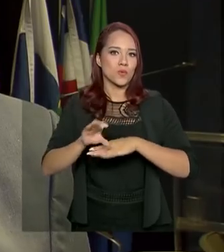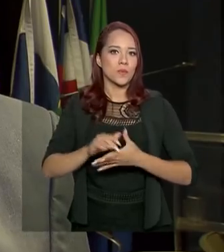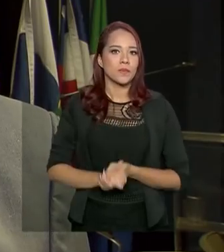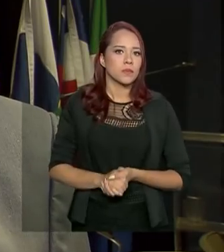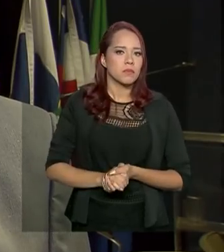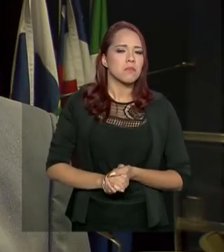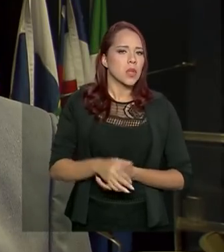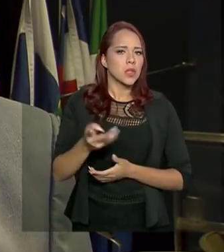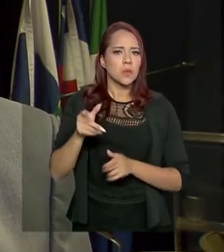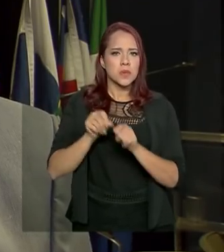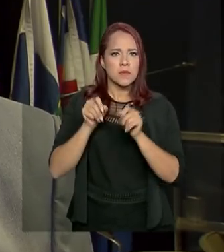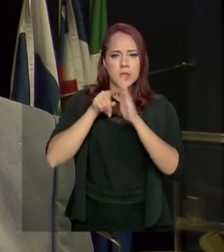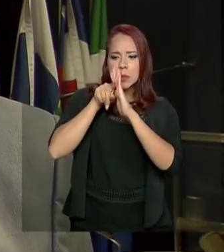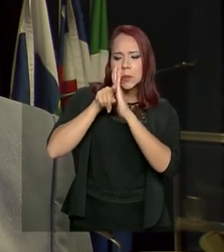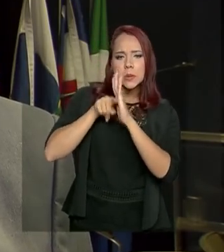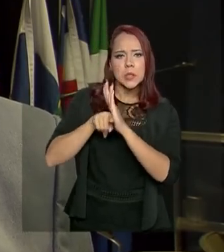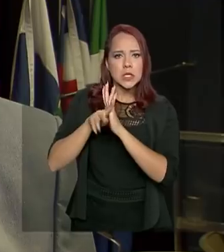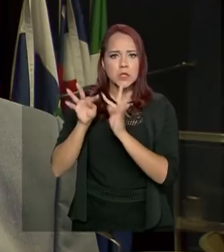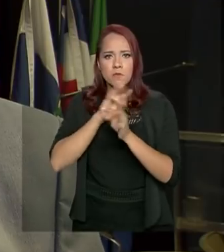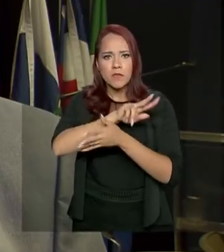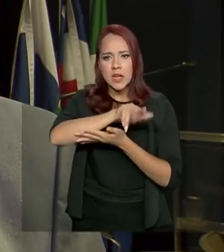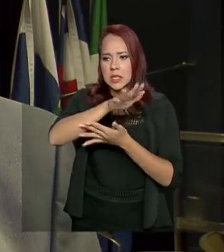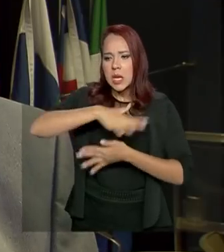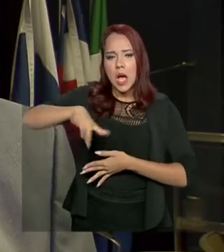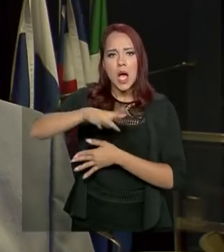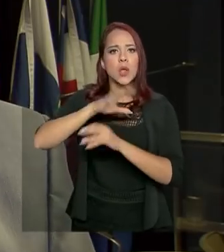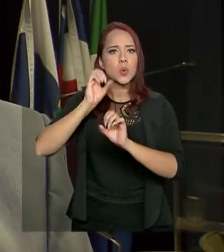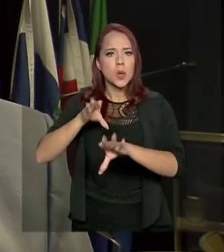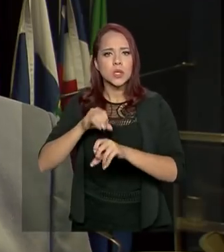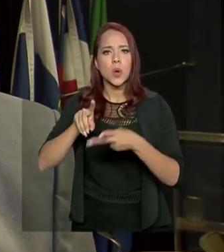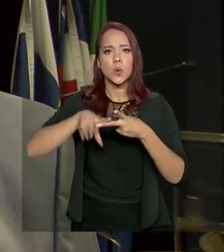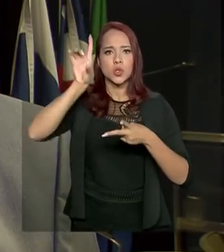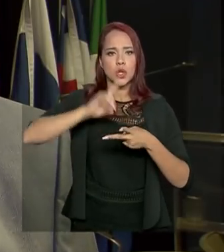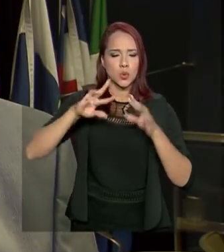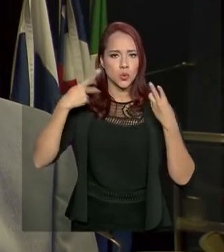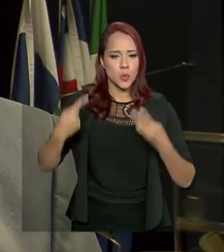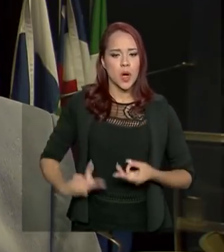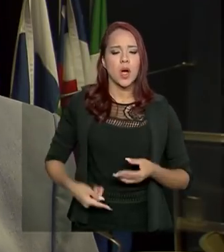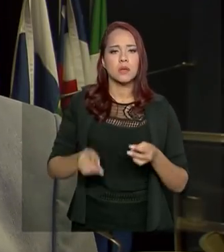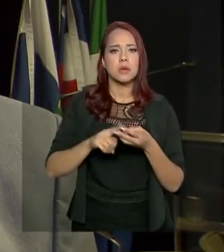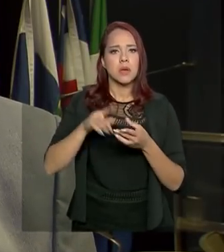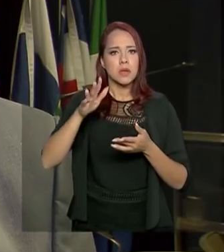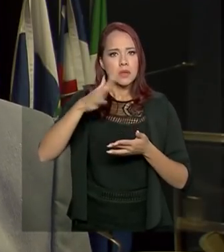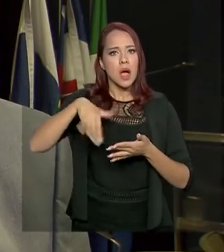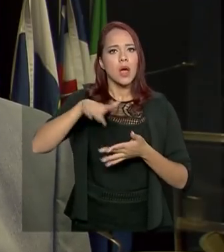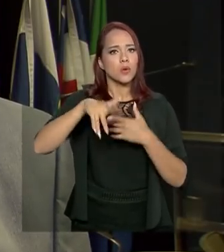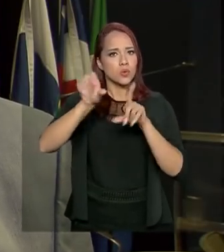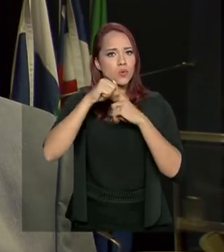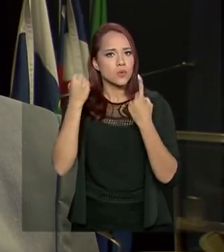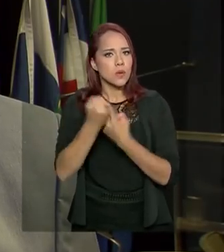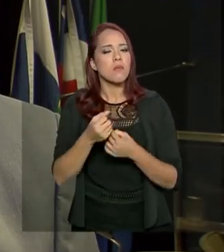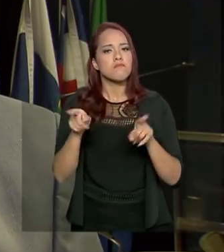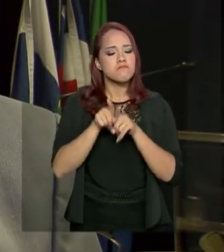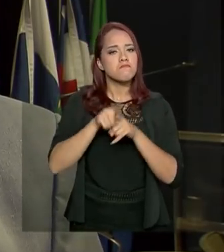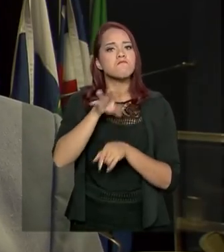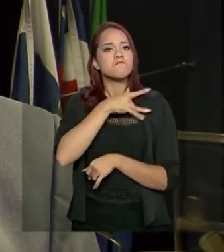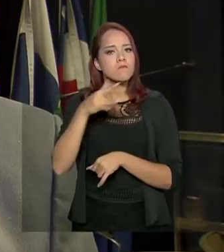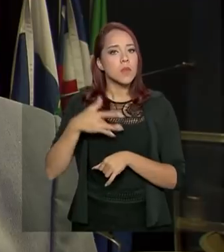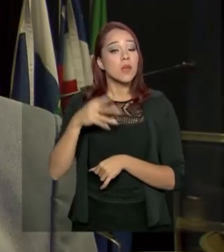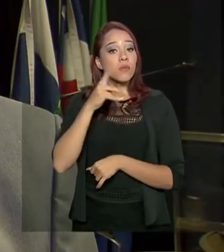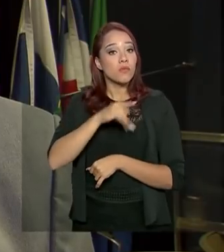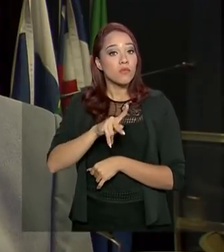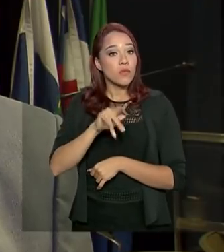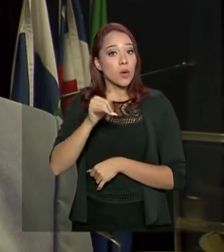Fazendo um mutirão de várias áreas, educação, direitos humanos, na área social, na área de saúde, que nós vamos